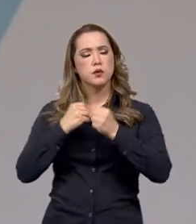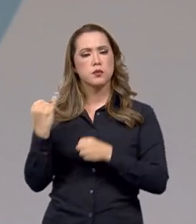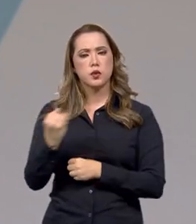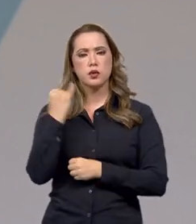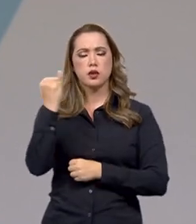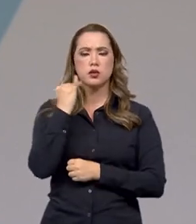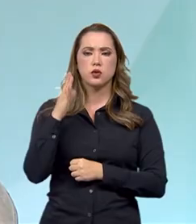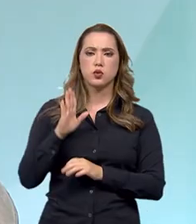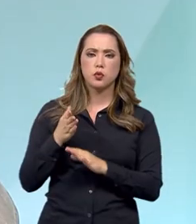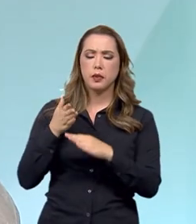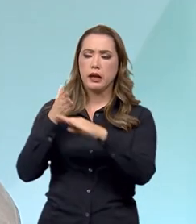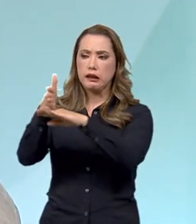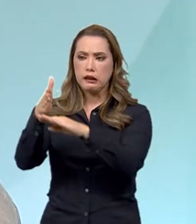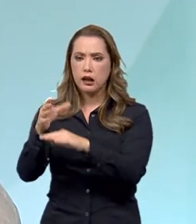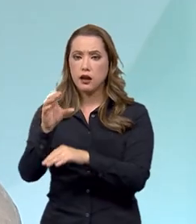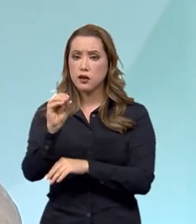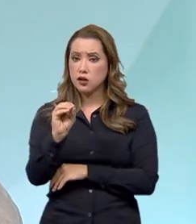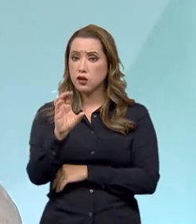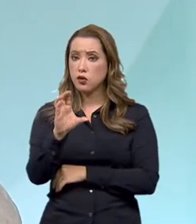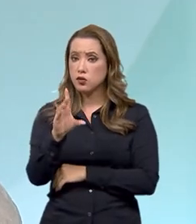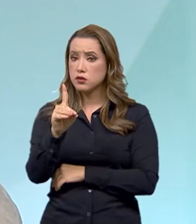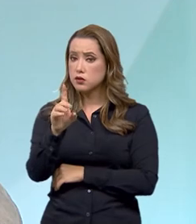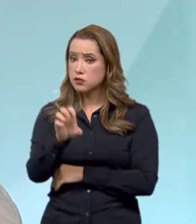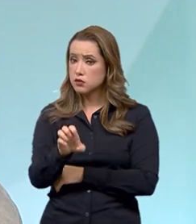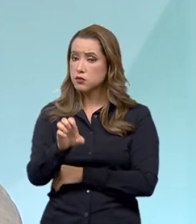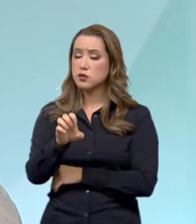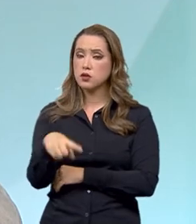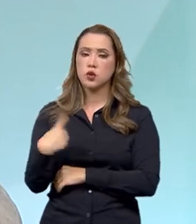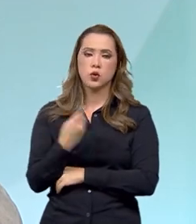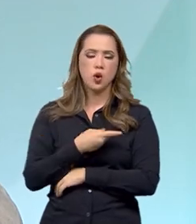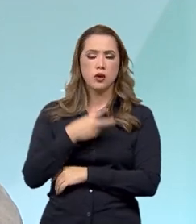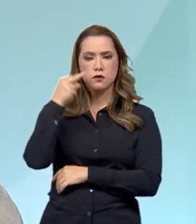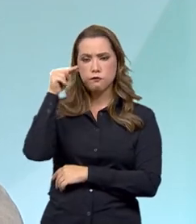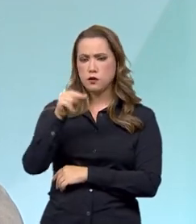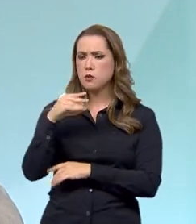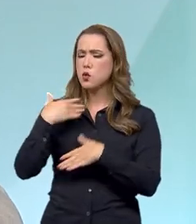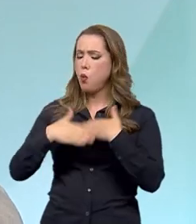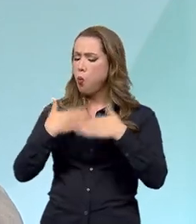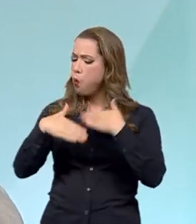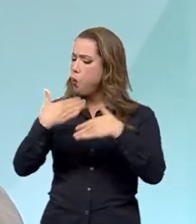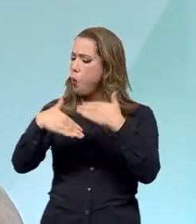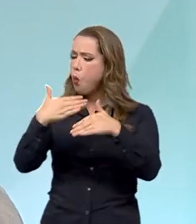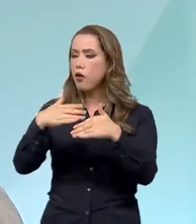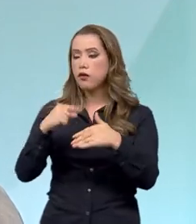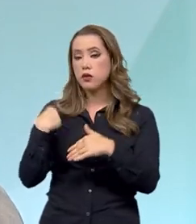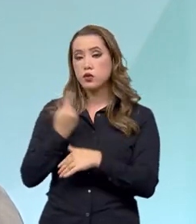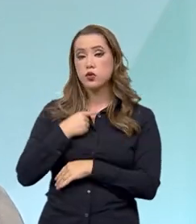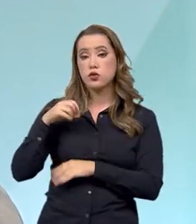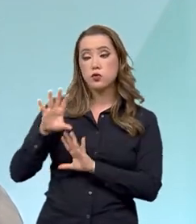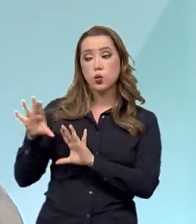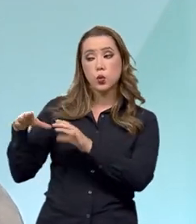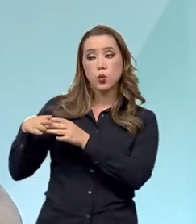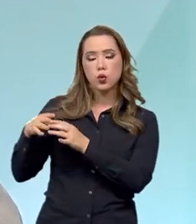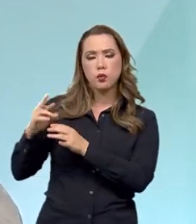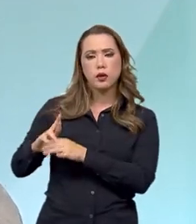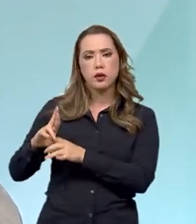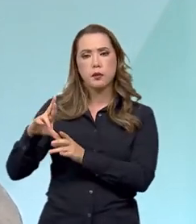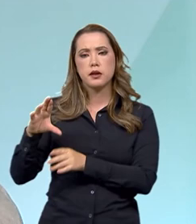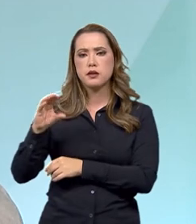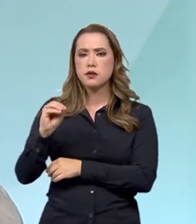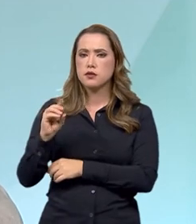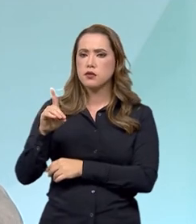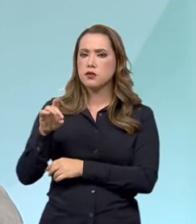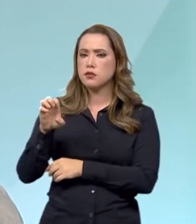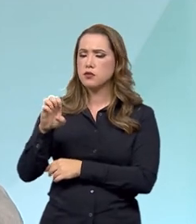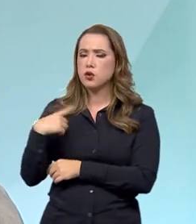grande para a sua acessão à OCDE. E pelo tudo que nós avançamos, nós conseguimos ouvir dos representantes da OCDE que nós estamos no